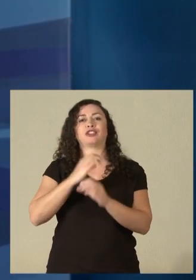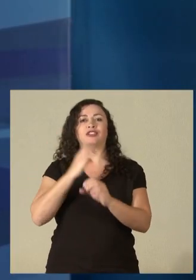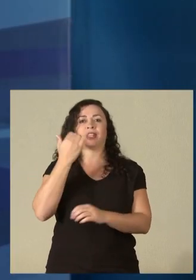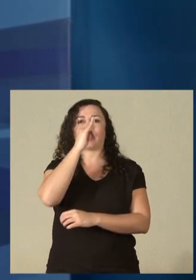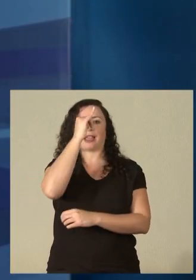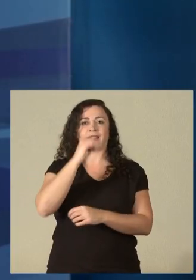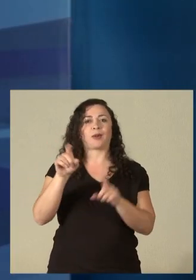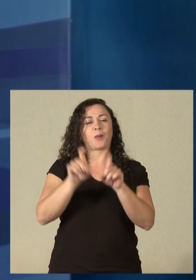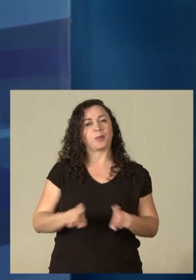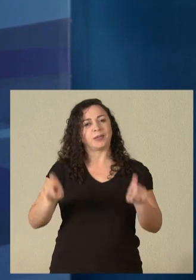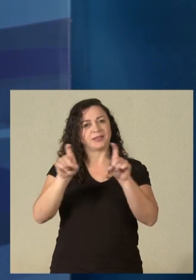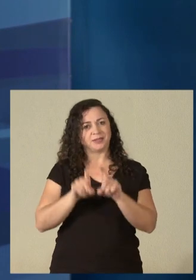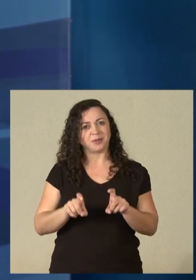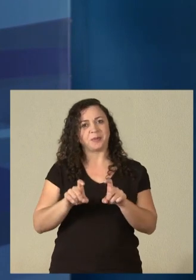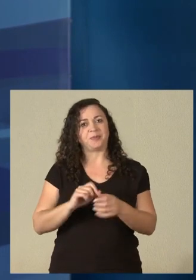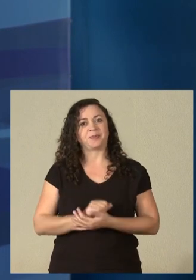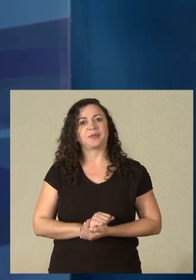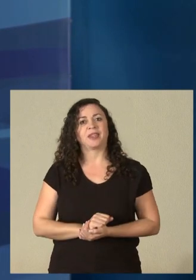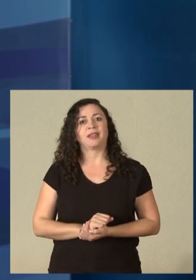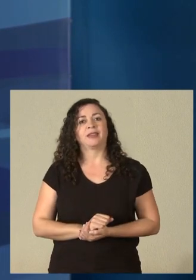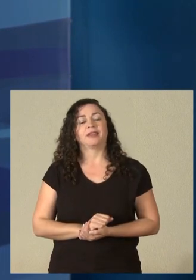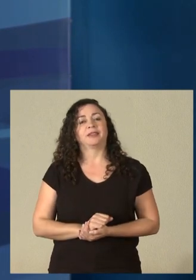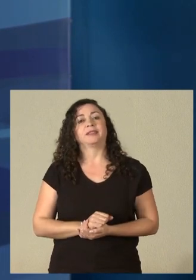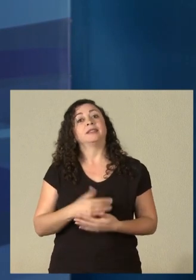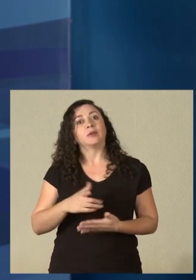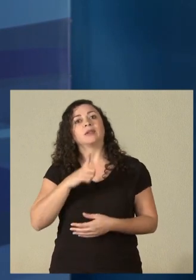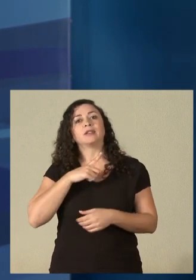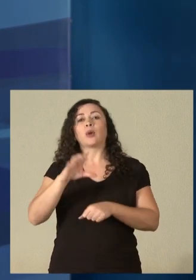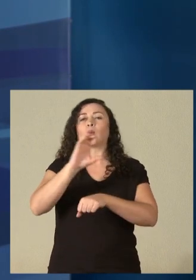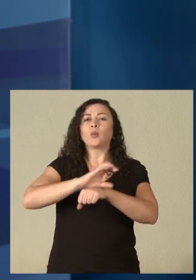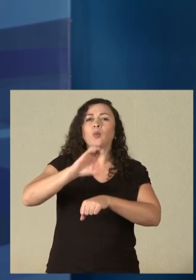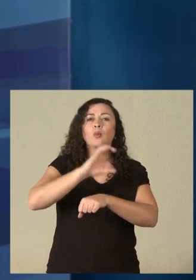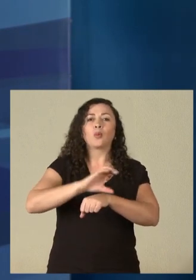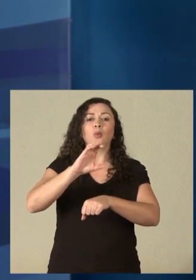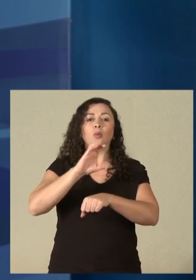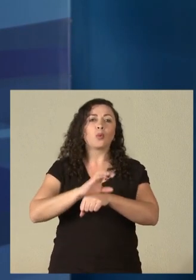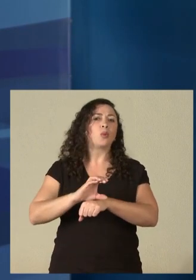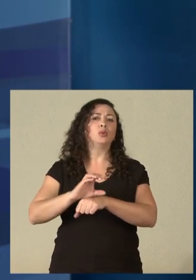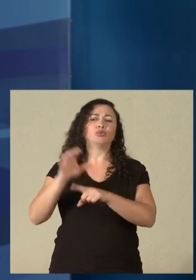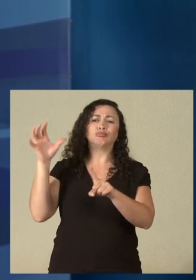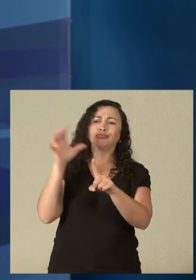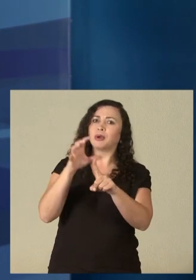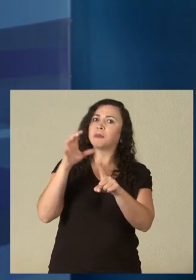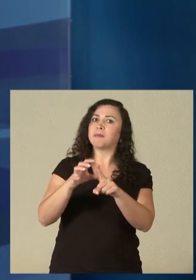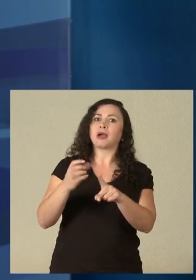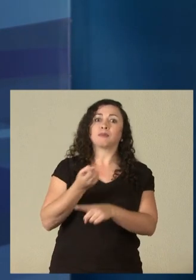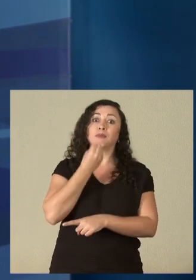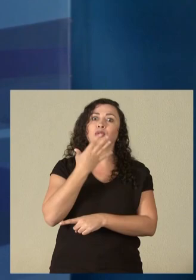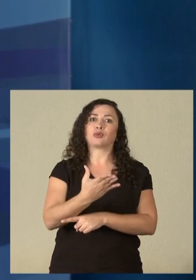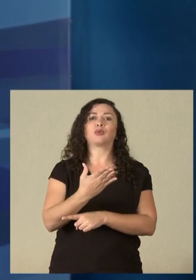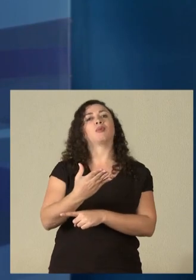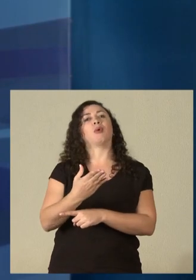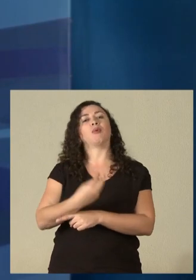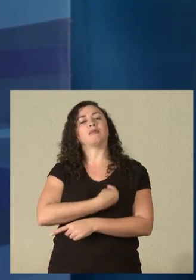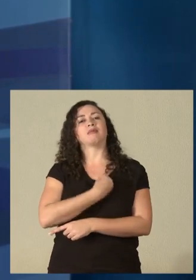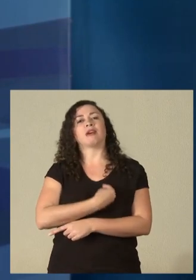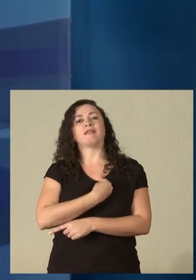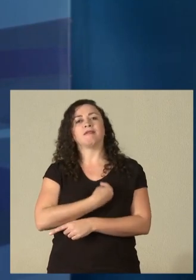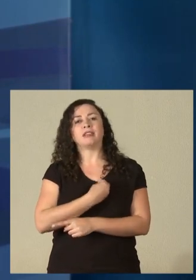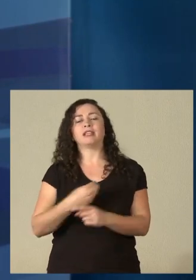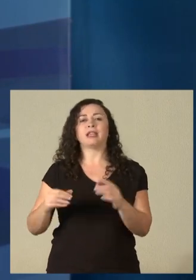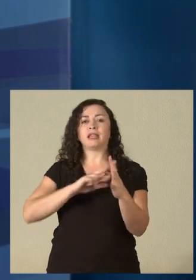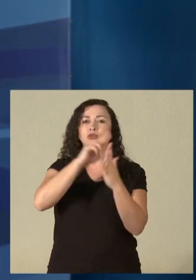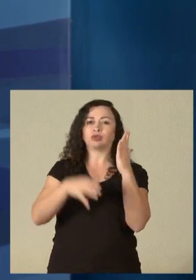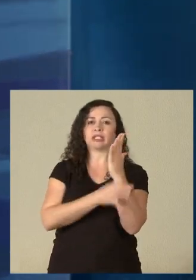elétrica e engenharia de computação. Então, são cursos que podem ter um impacto muito grande sobre o bem-estar e a